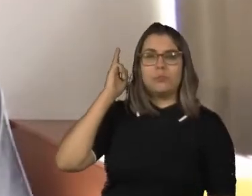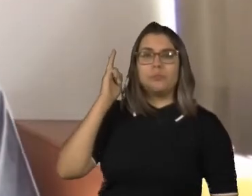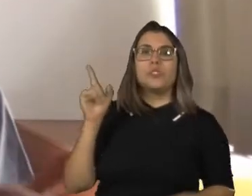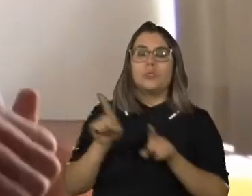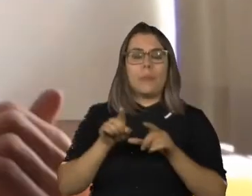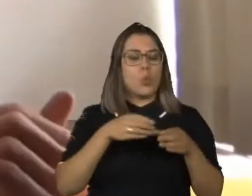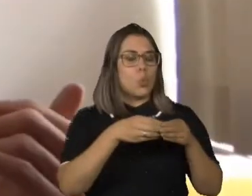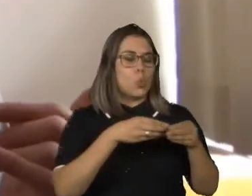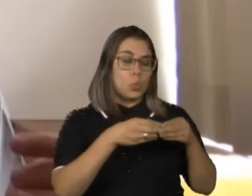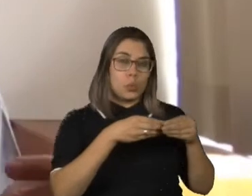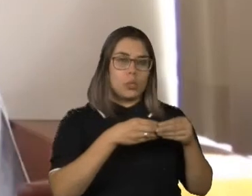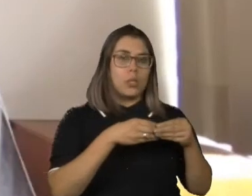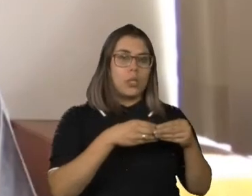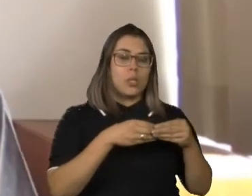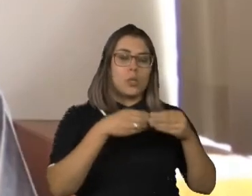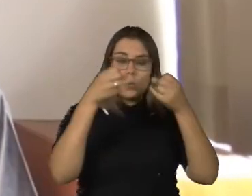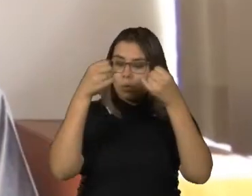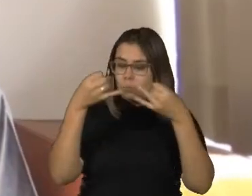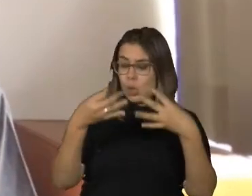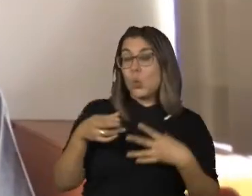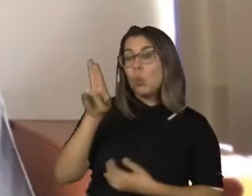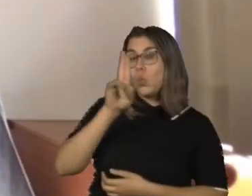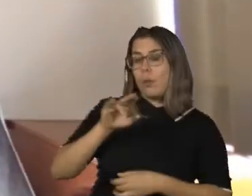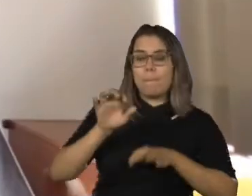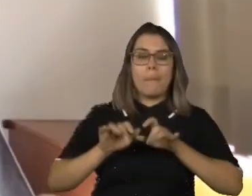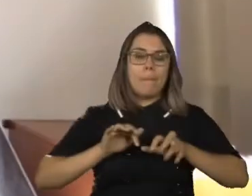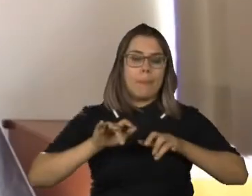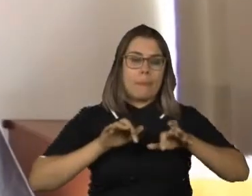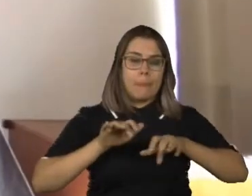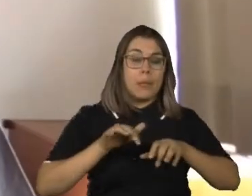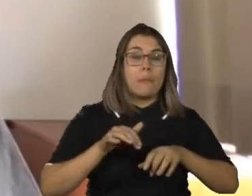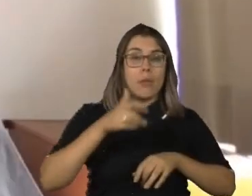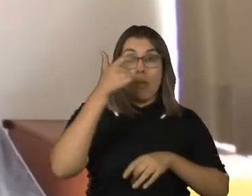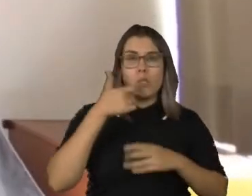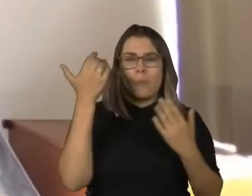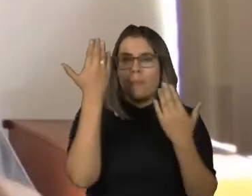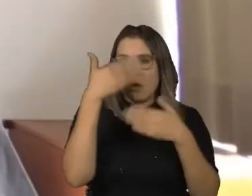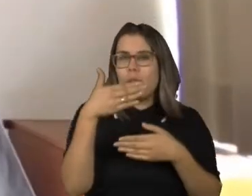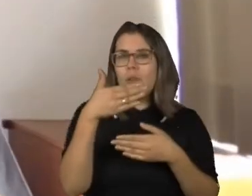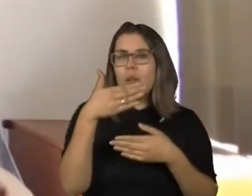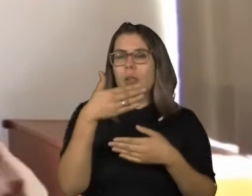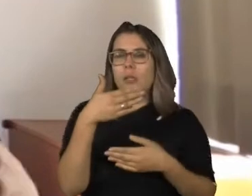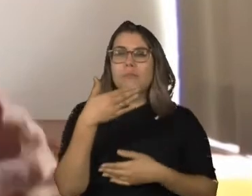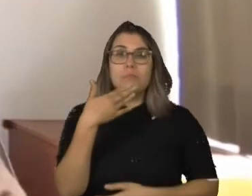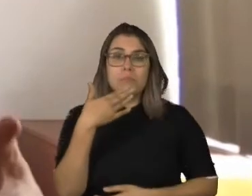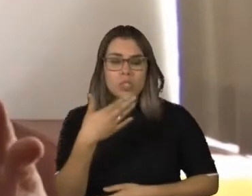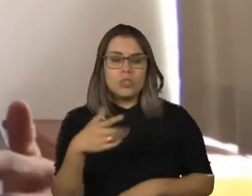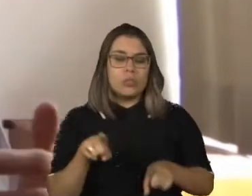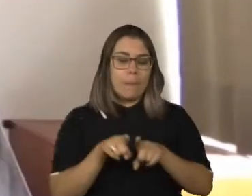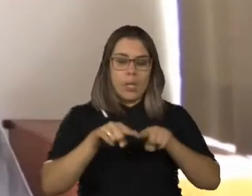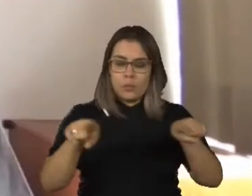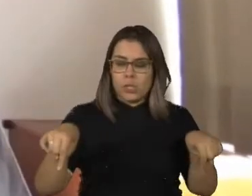fazendo a minha inscrição, que eu ia precisar usar a máquina de escrever para poder fazer a prova e também pedir uma sala de fácil